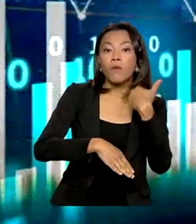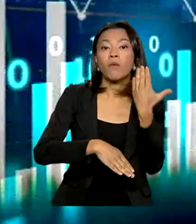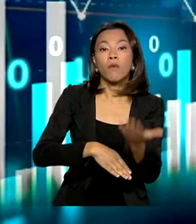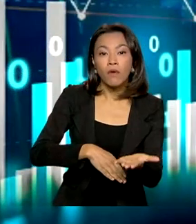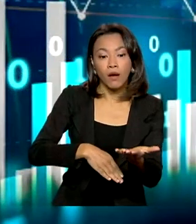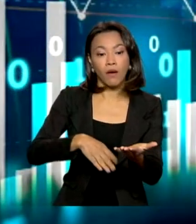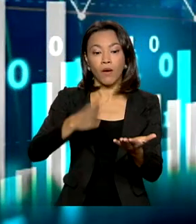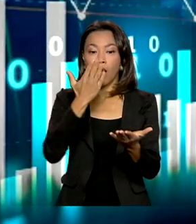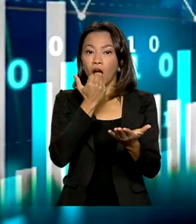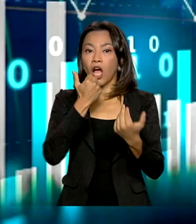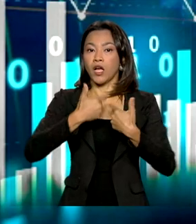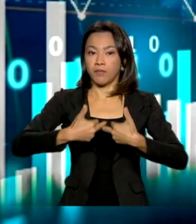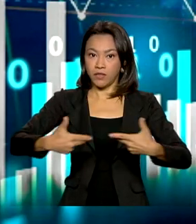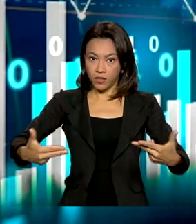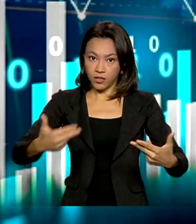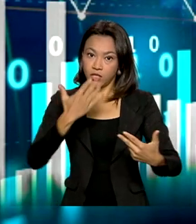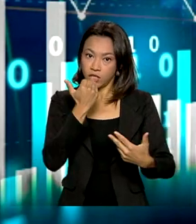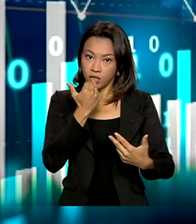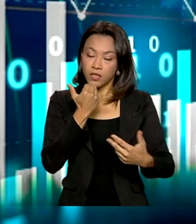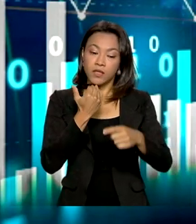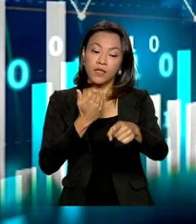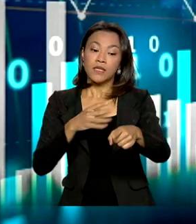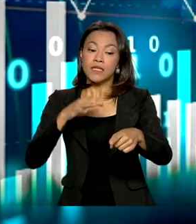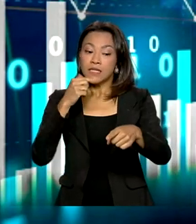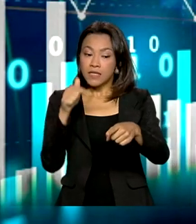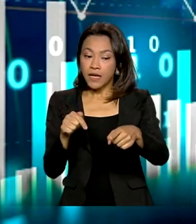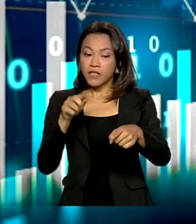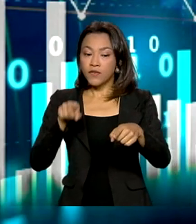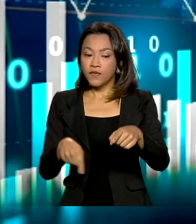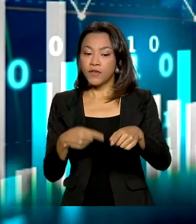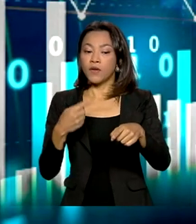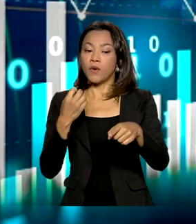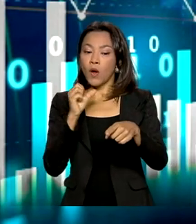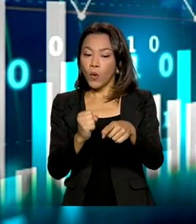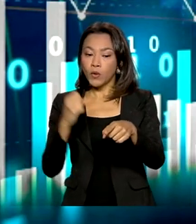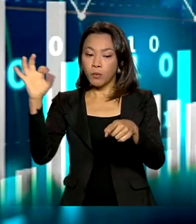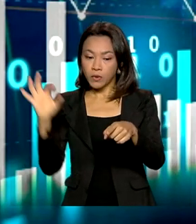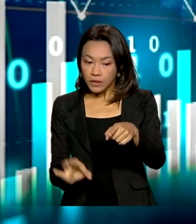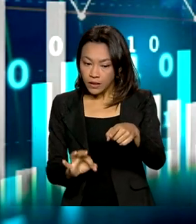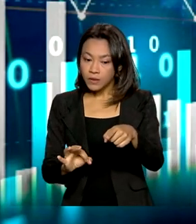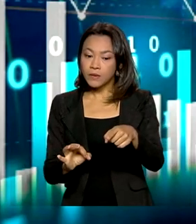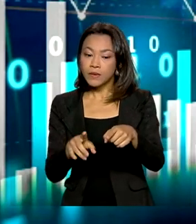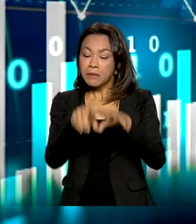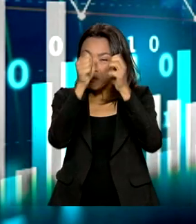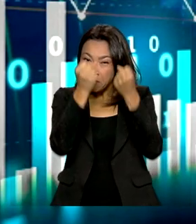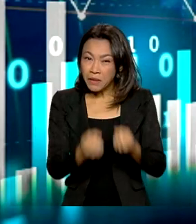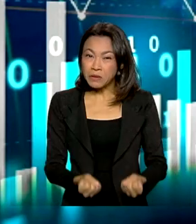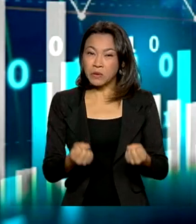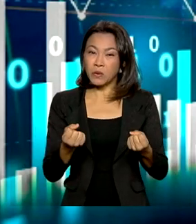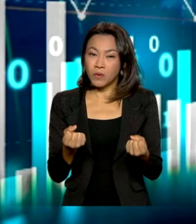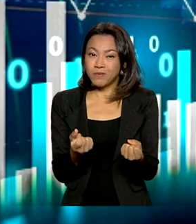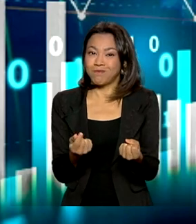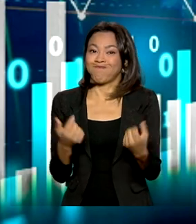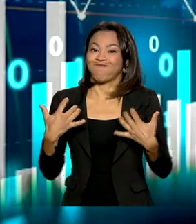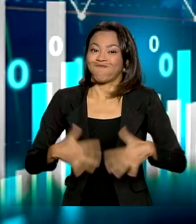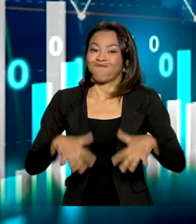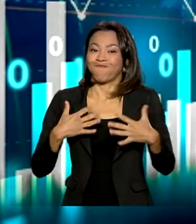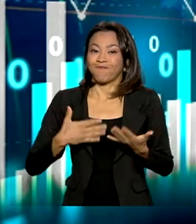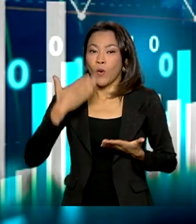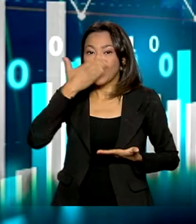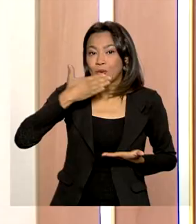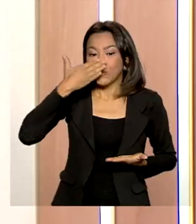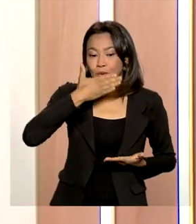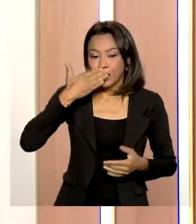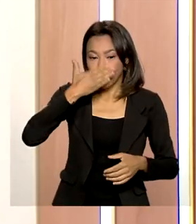os produtos alimentícios, que caíram 7,8%. Um item que pesou nesse resultado foi o açúcar